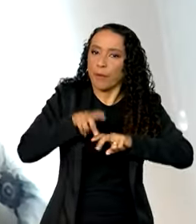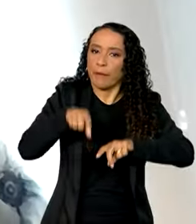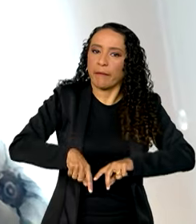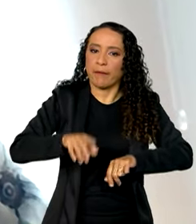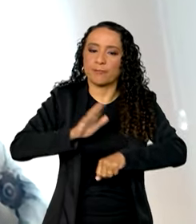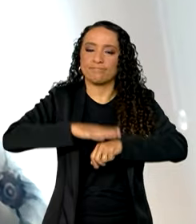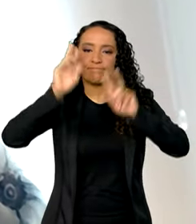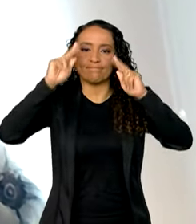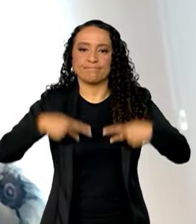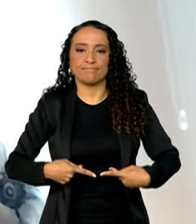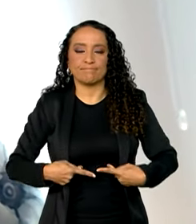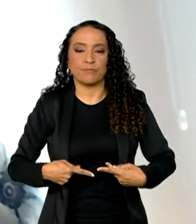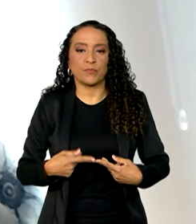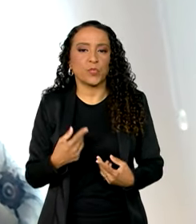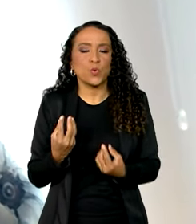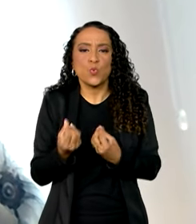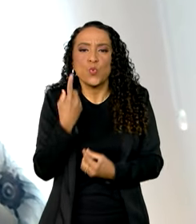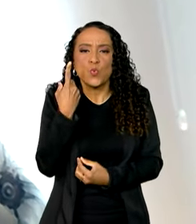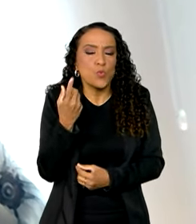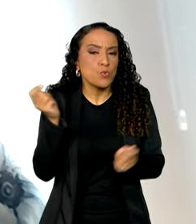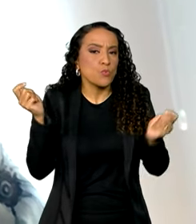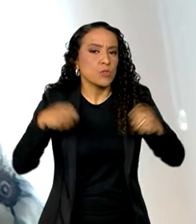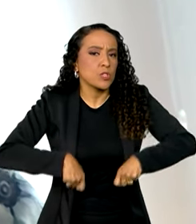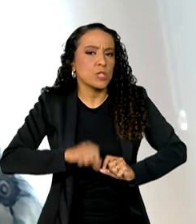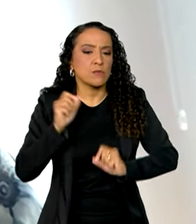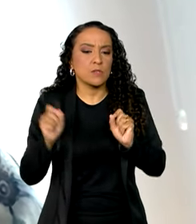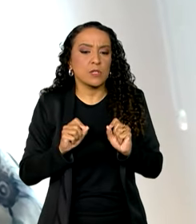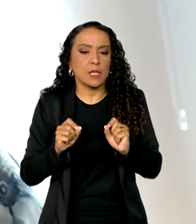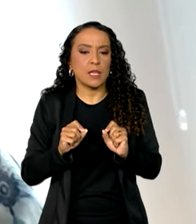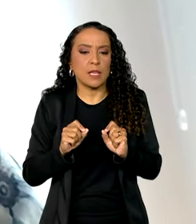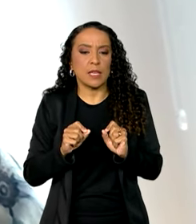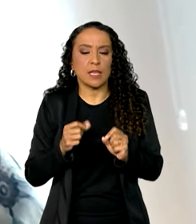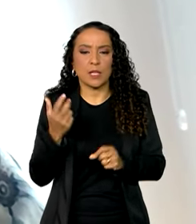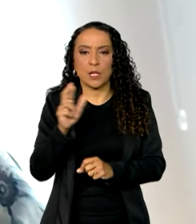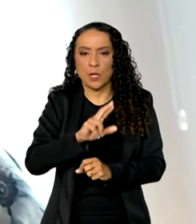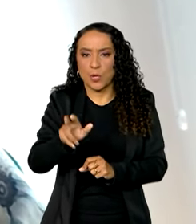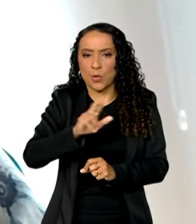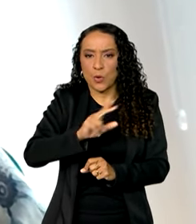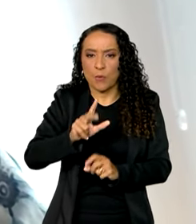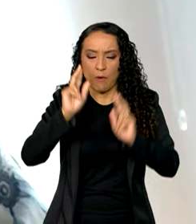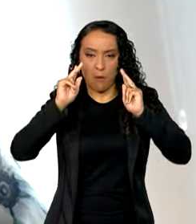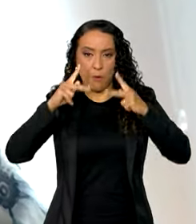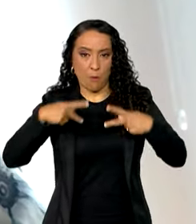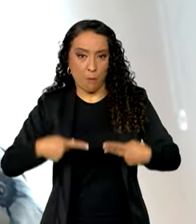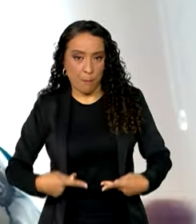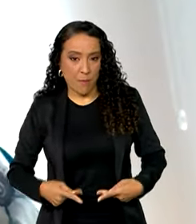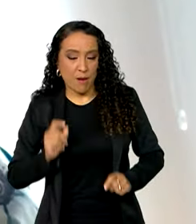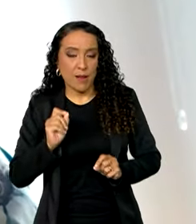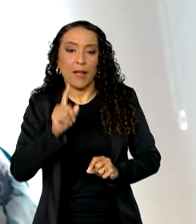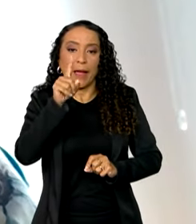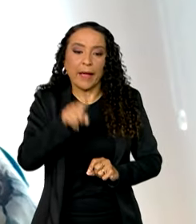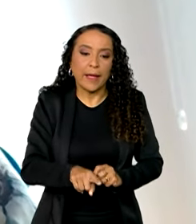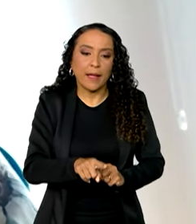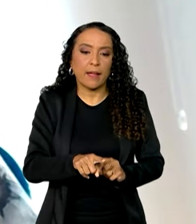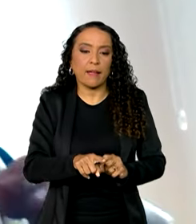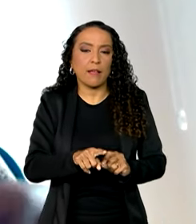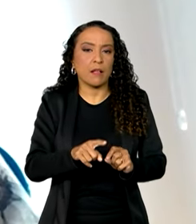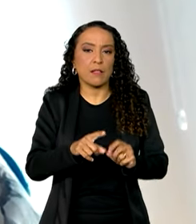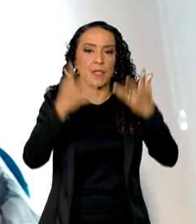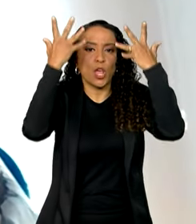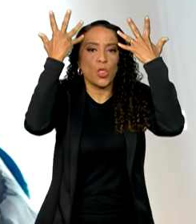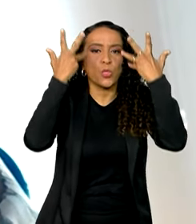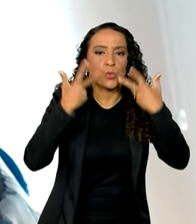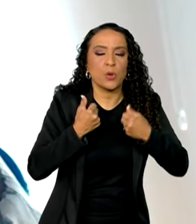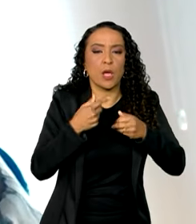humana. A única forma de ignição que não seja humana seria a causa natural